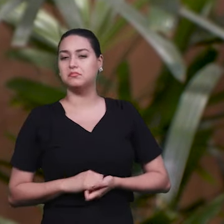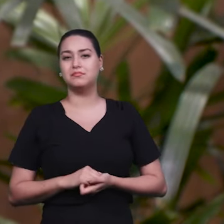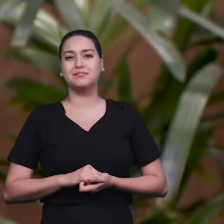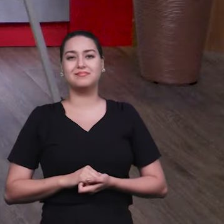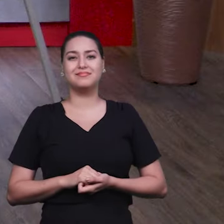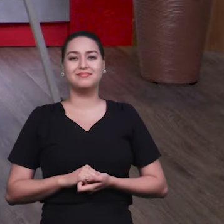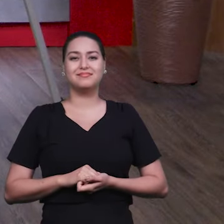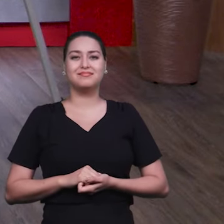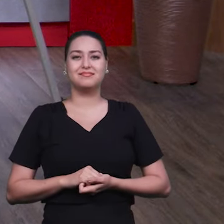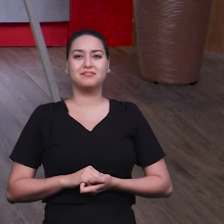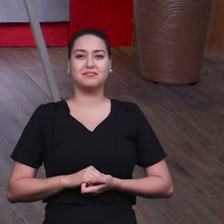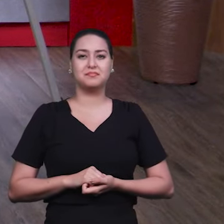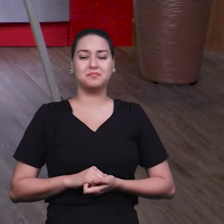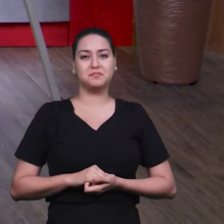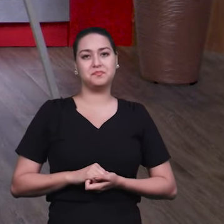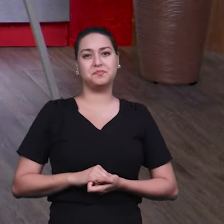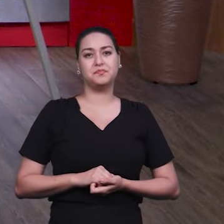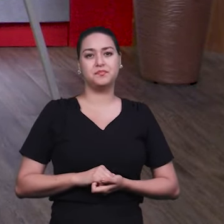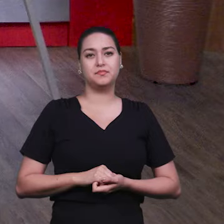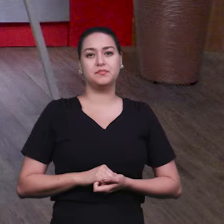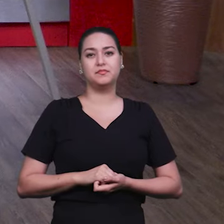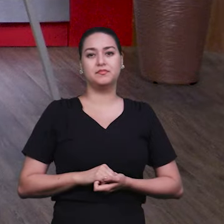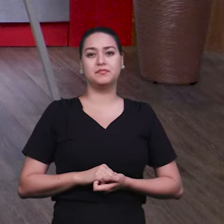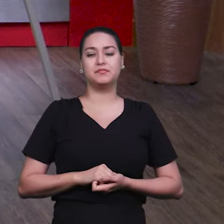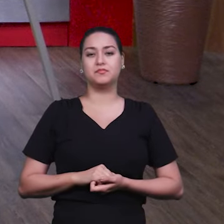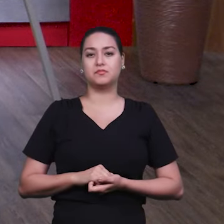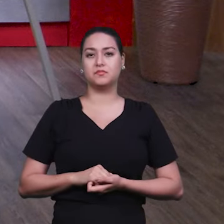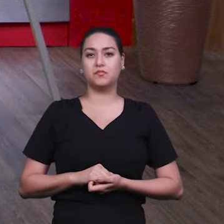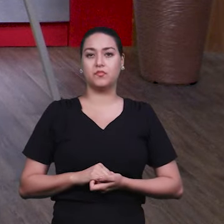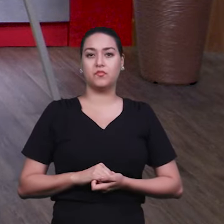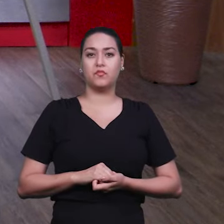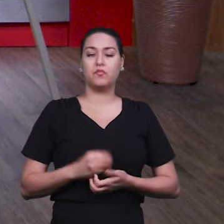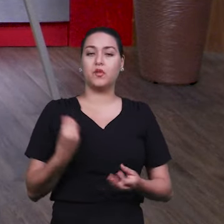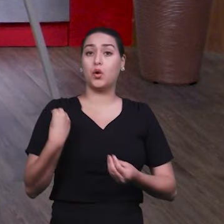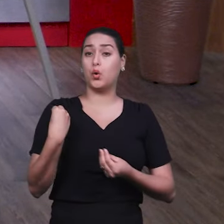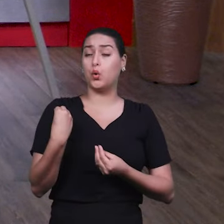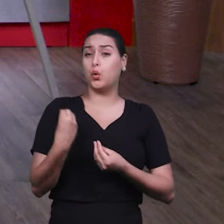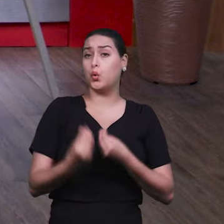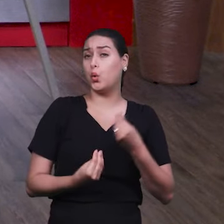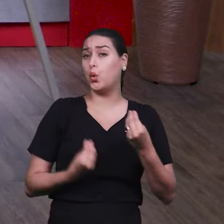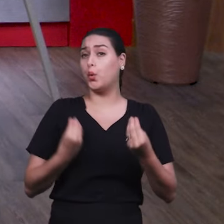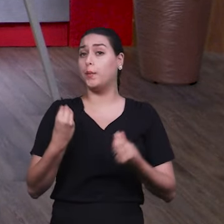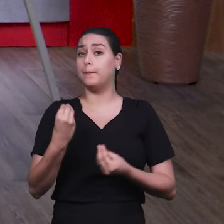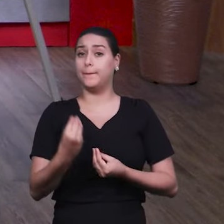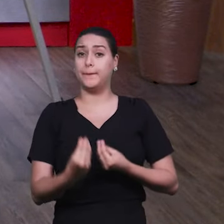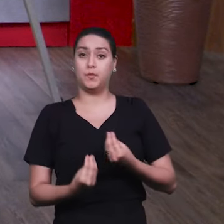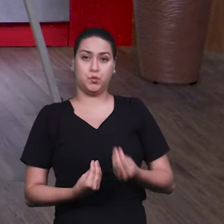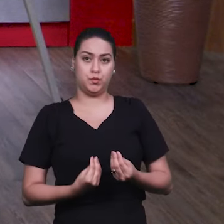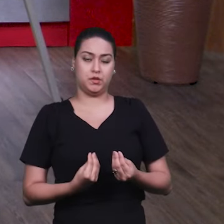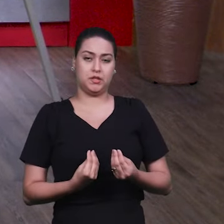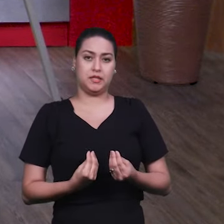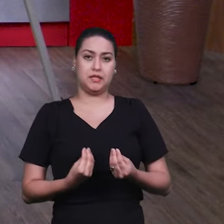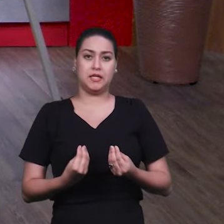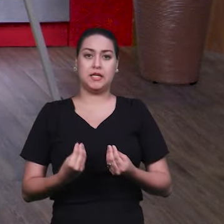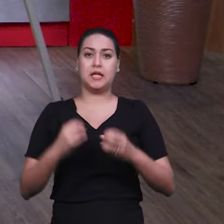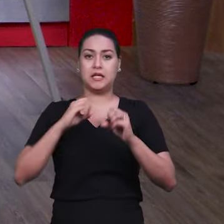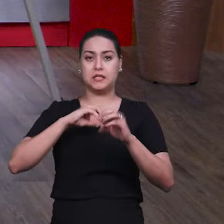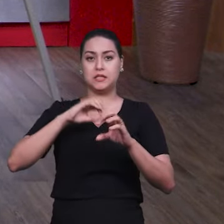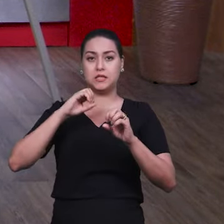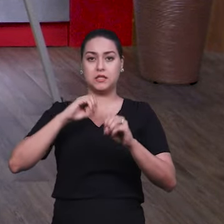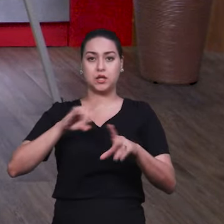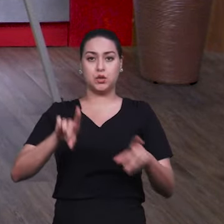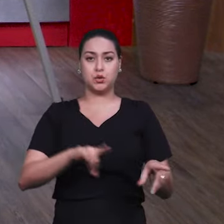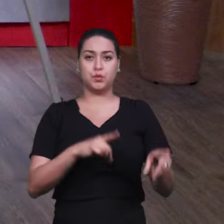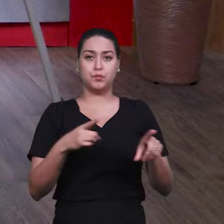Agora, mais uma coisa. Como que os programas de educação musical, eles